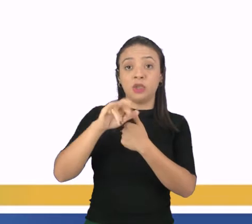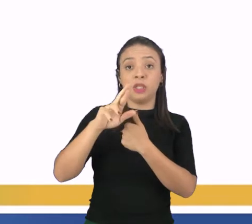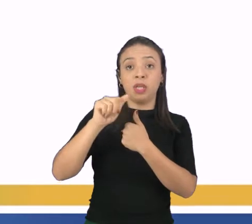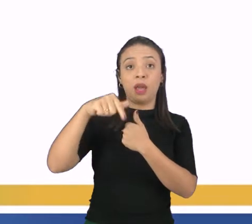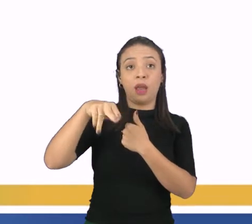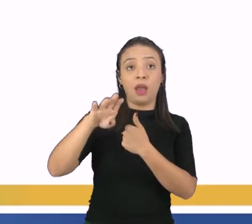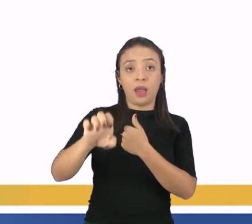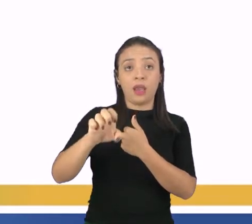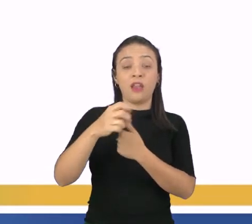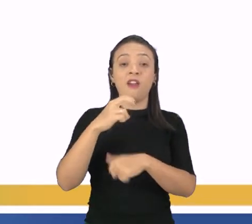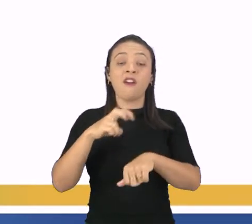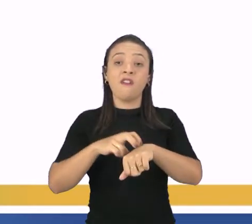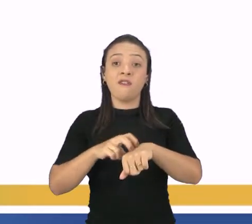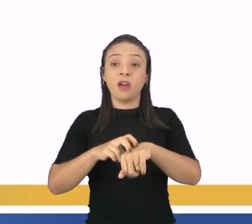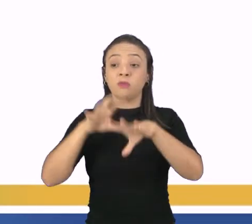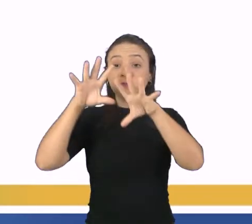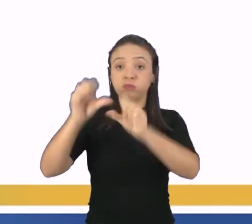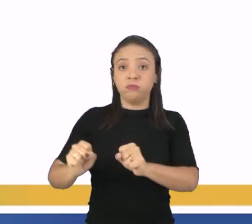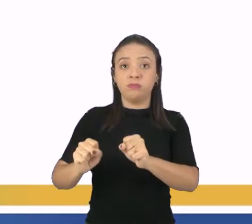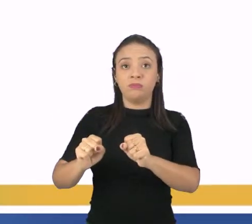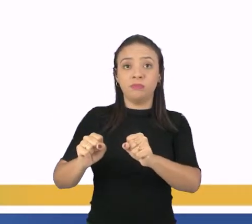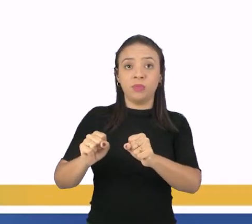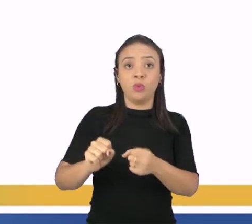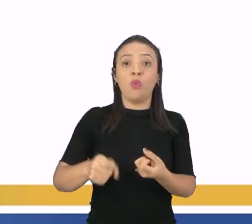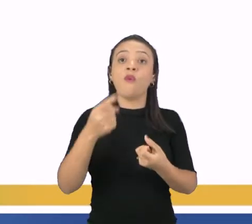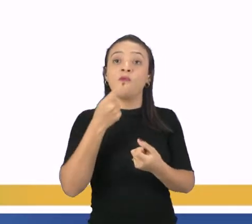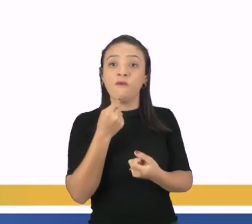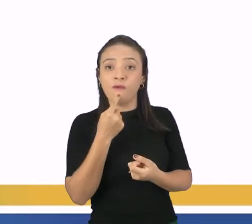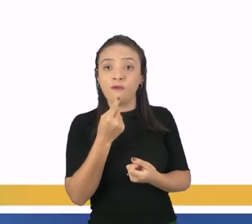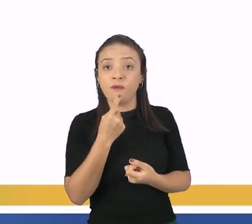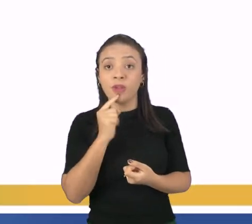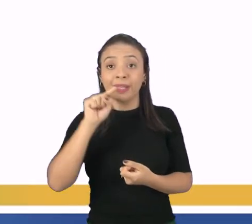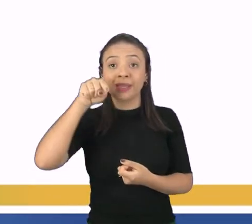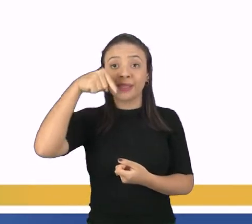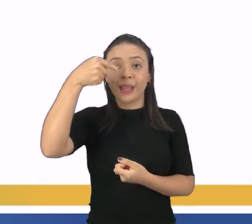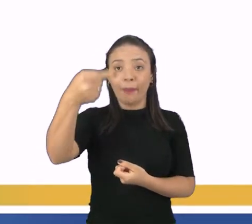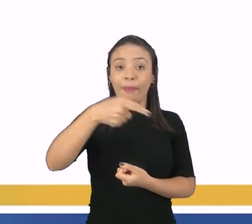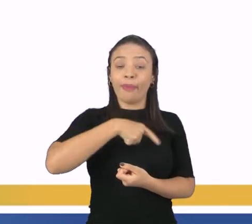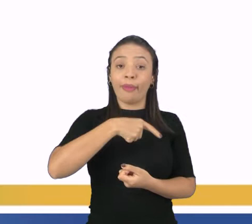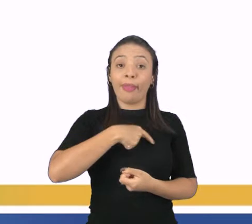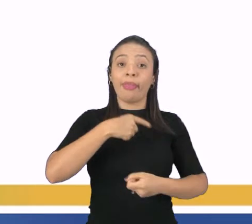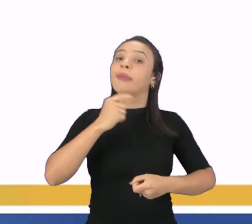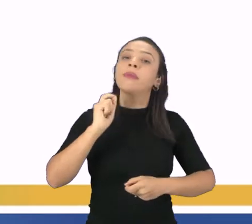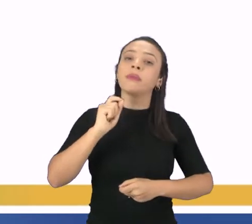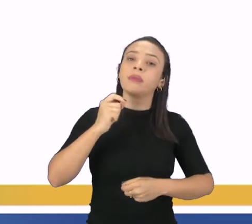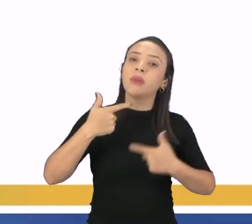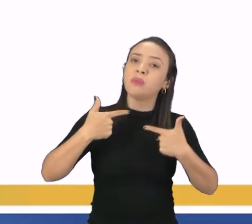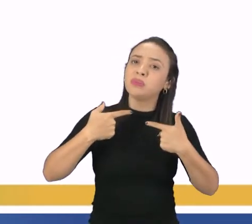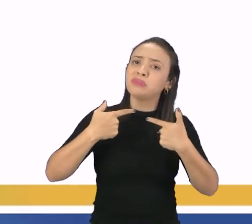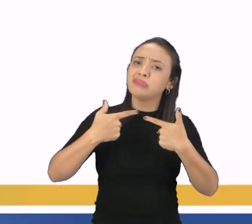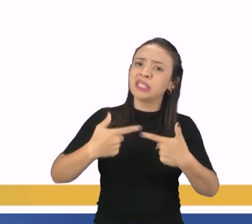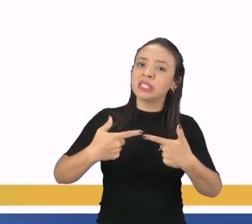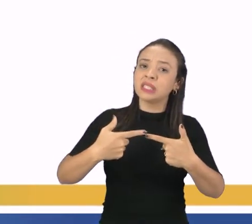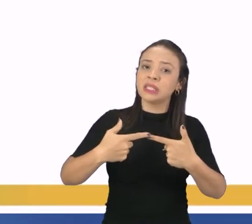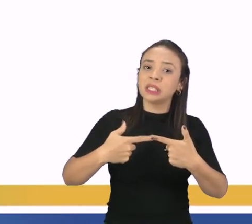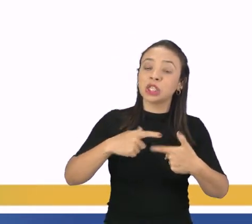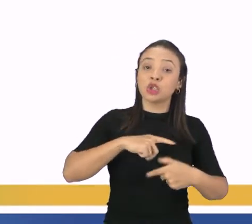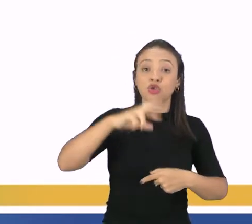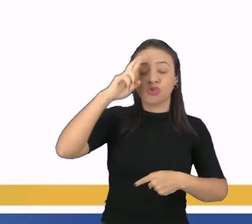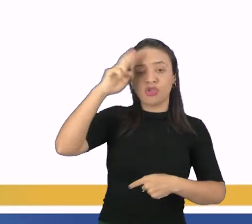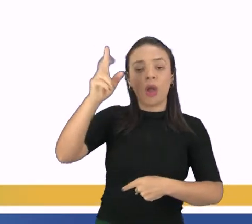ocupação no Kuwait e, depois, uma guerra de uma coalizão com a liderança dos Estados Unidos,